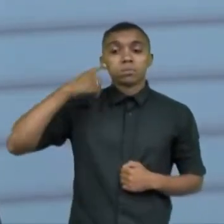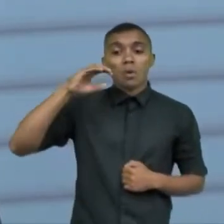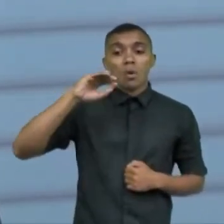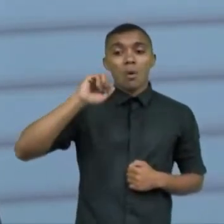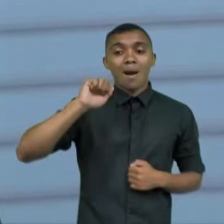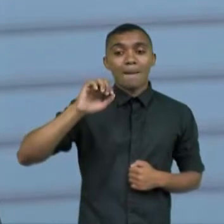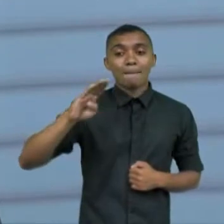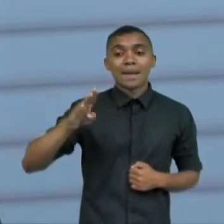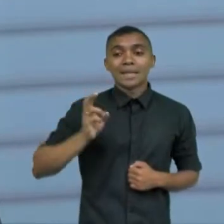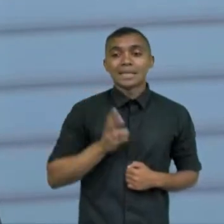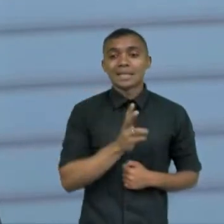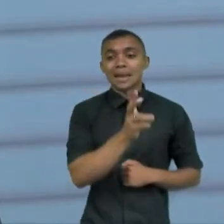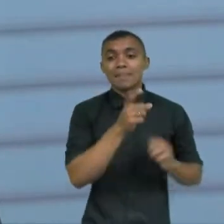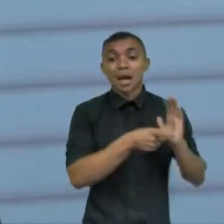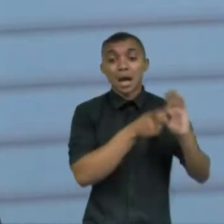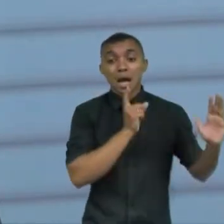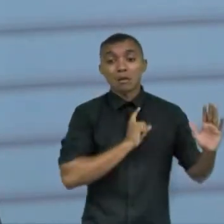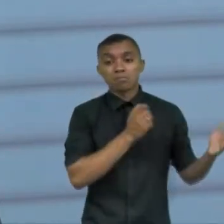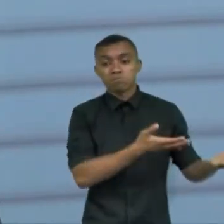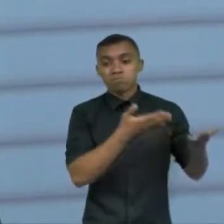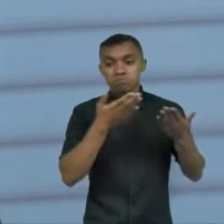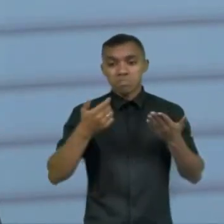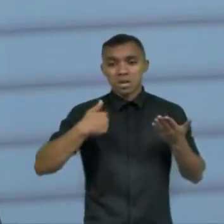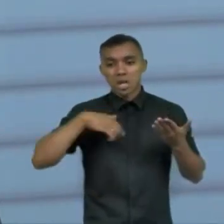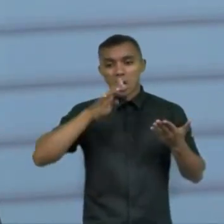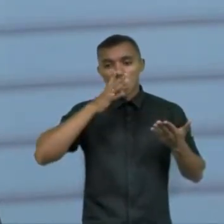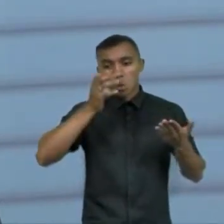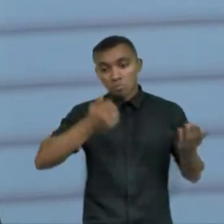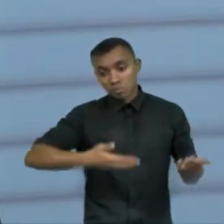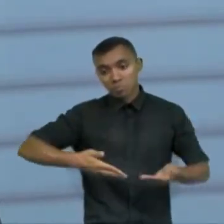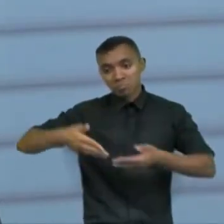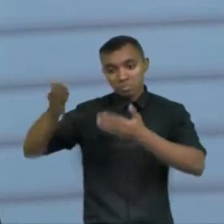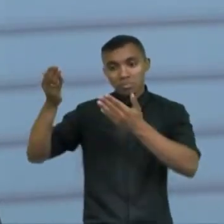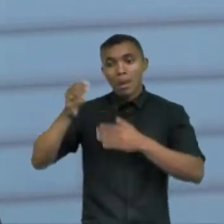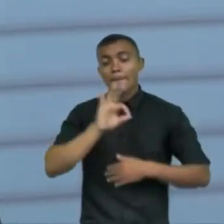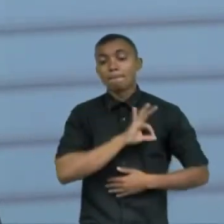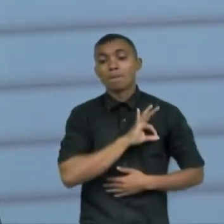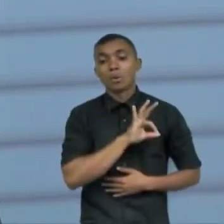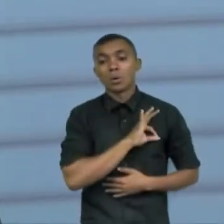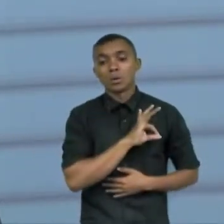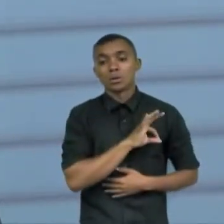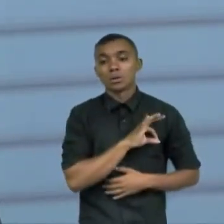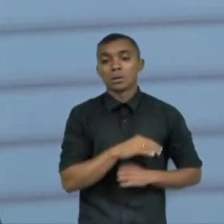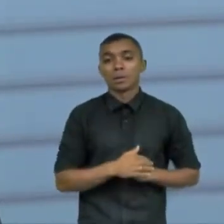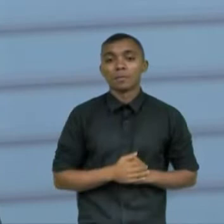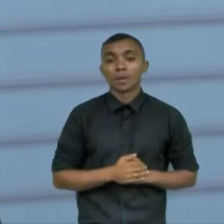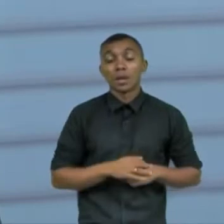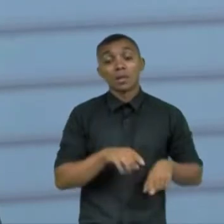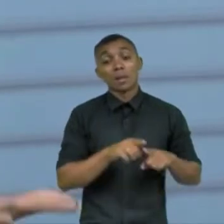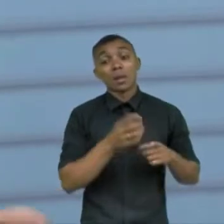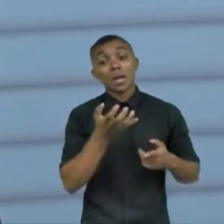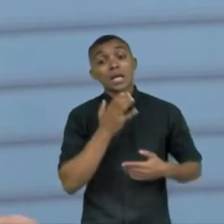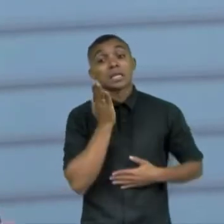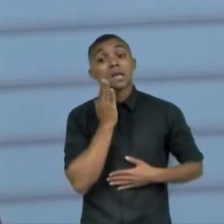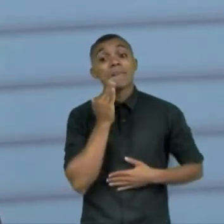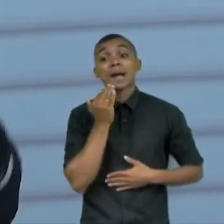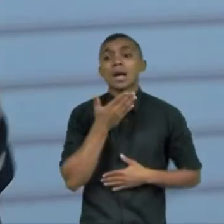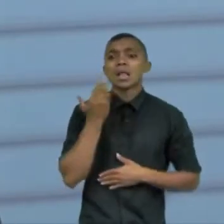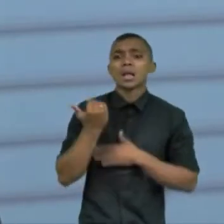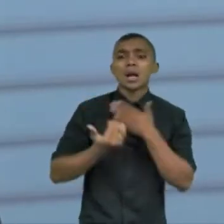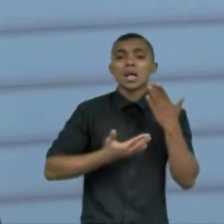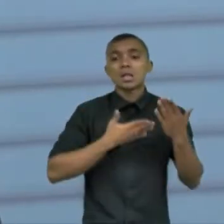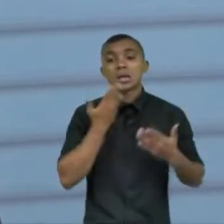recebendo denúncias e encaminhando aos órgãos e buscando inclusive retorno disso respostas né